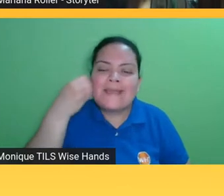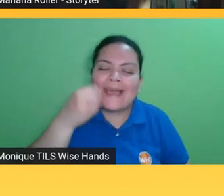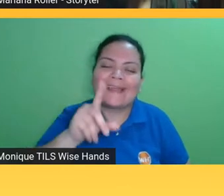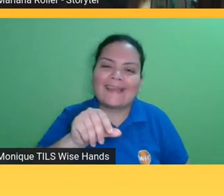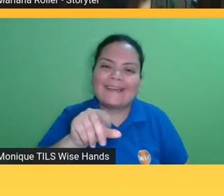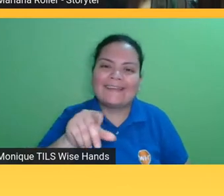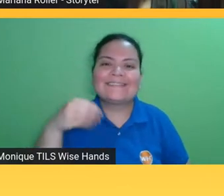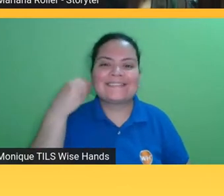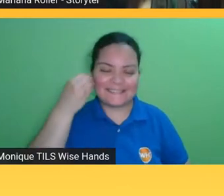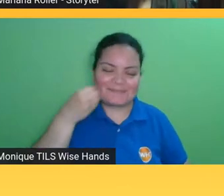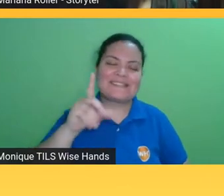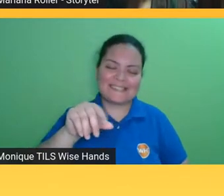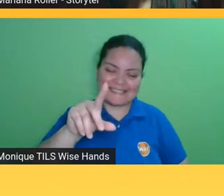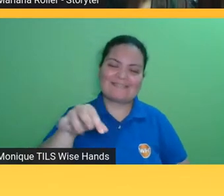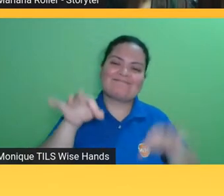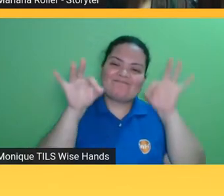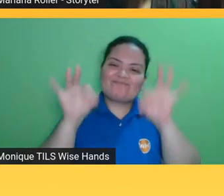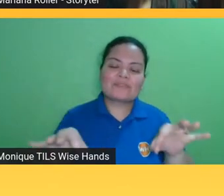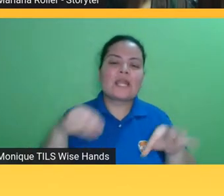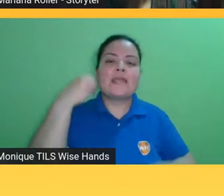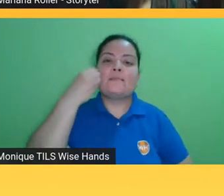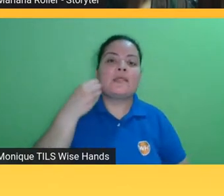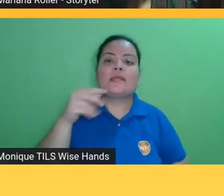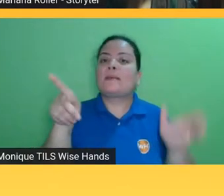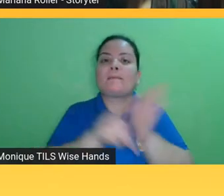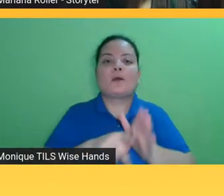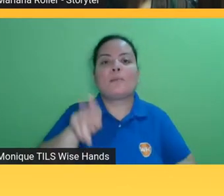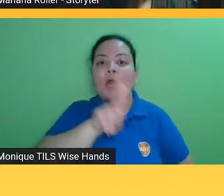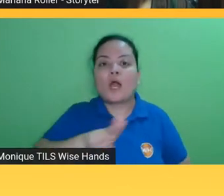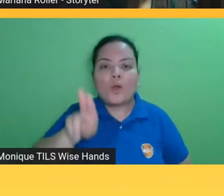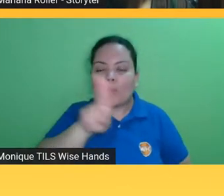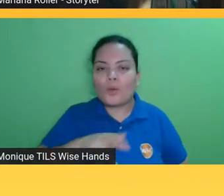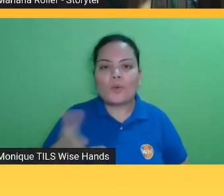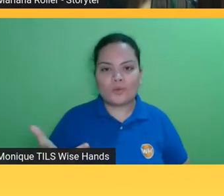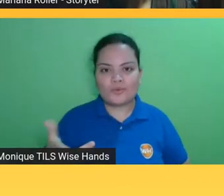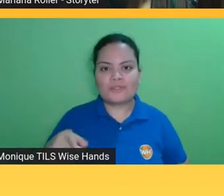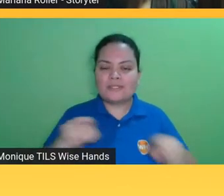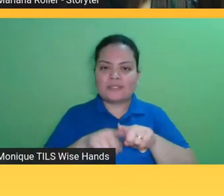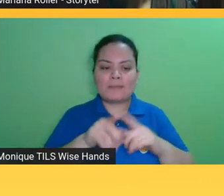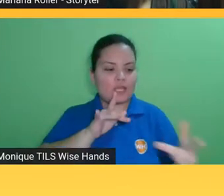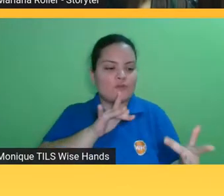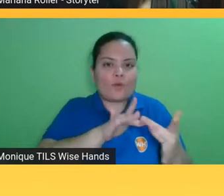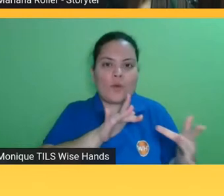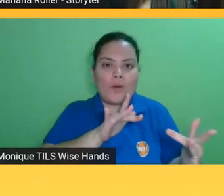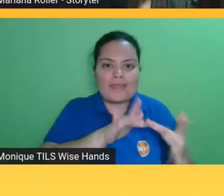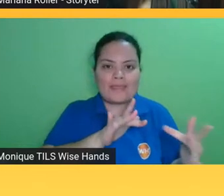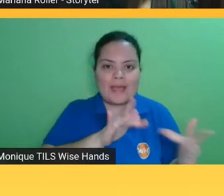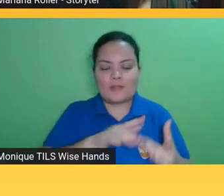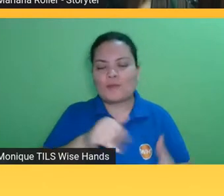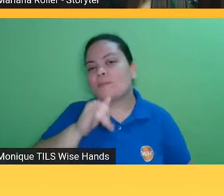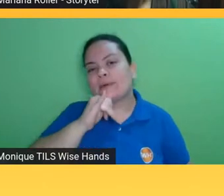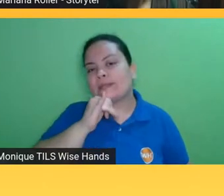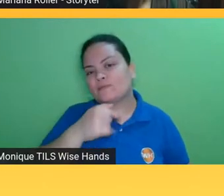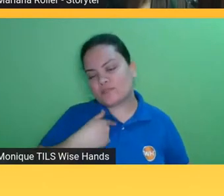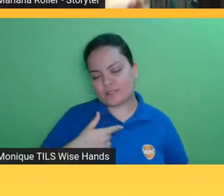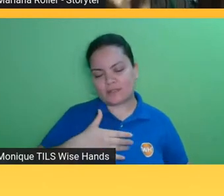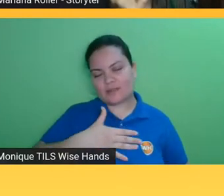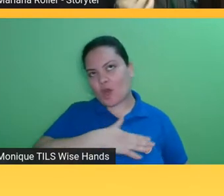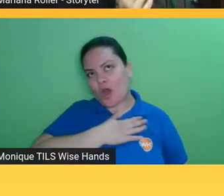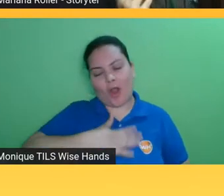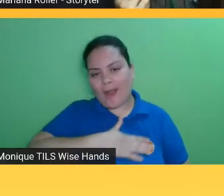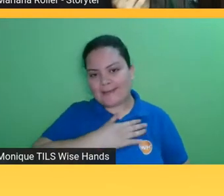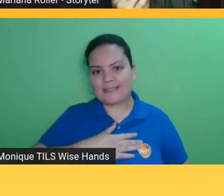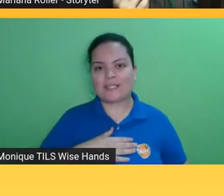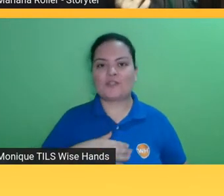exato a experiência de uso mesmo e da questão de fazer parte quando você gosta muito de uma banda que você vai e compra